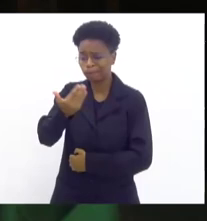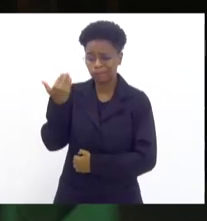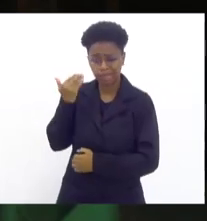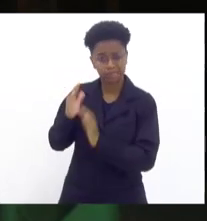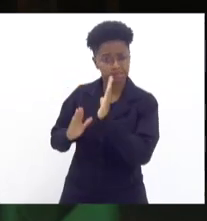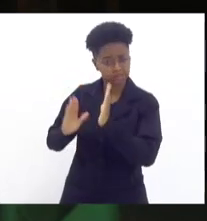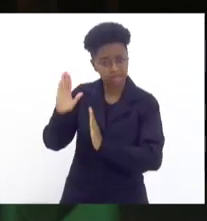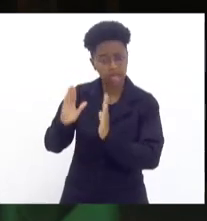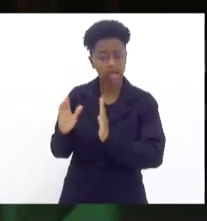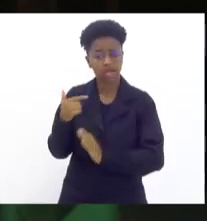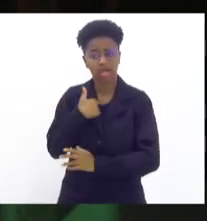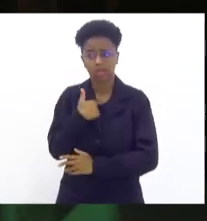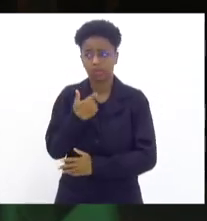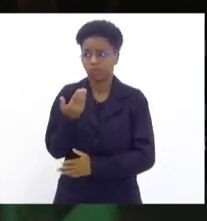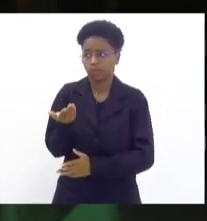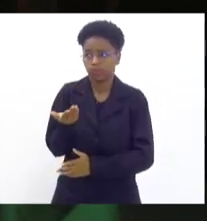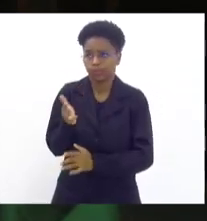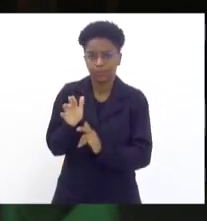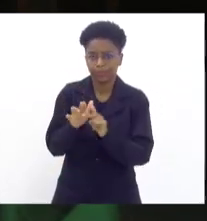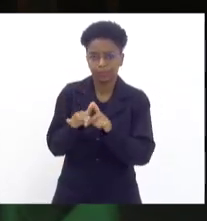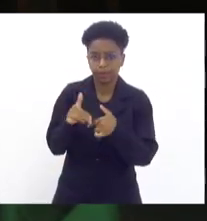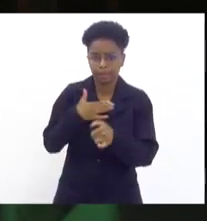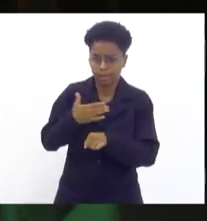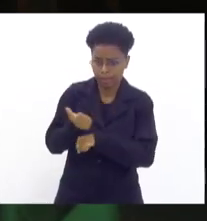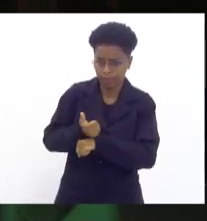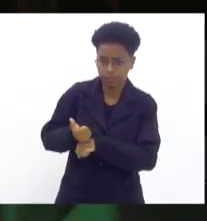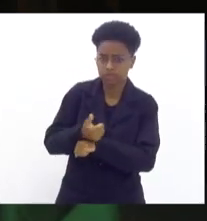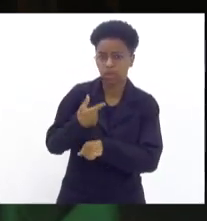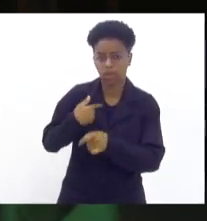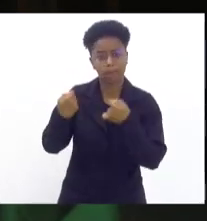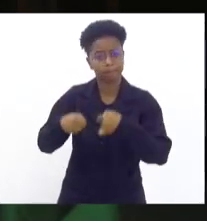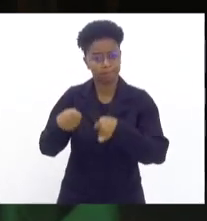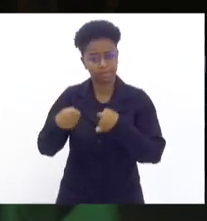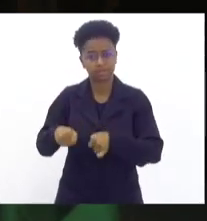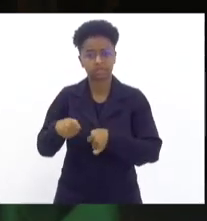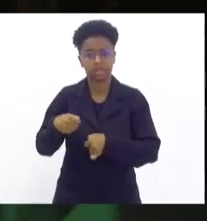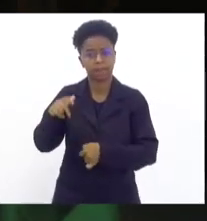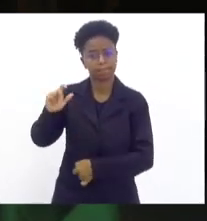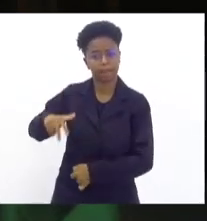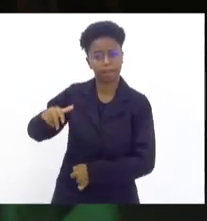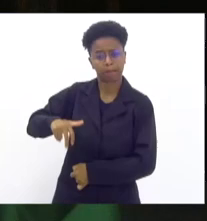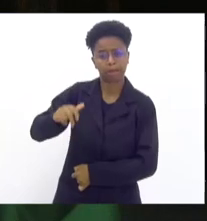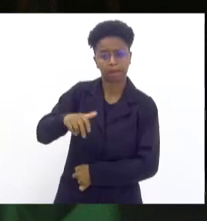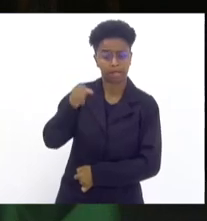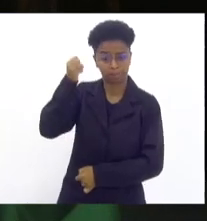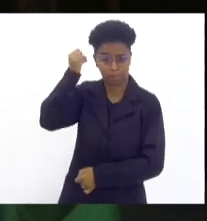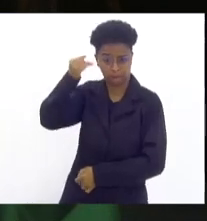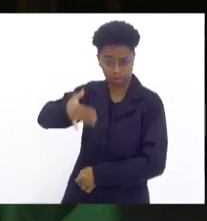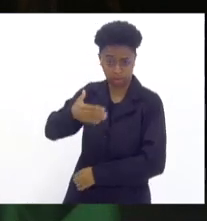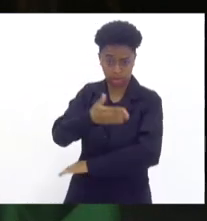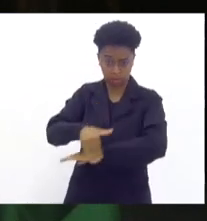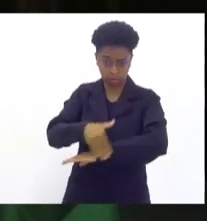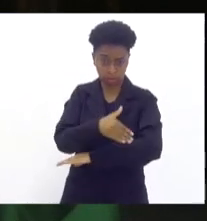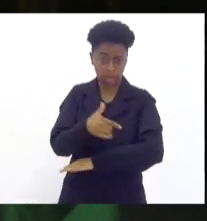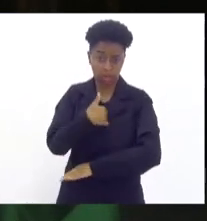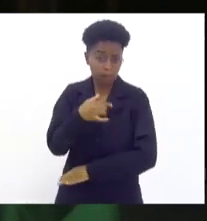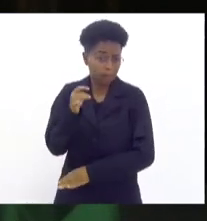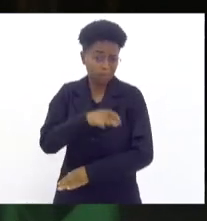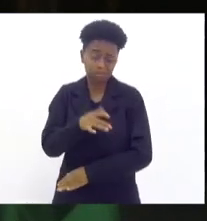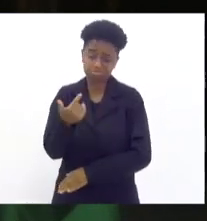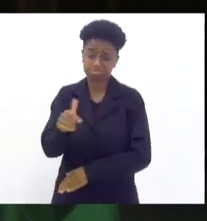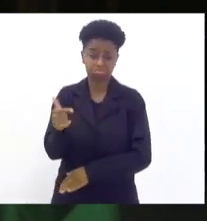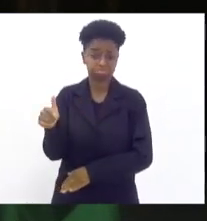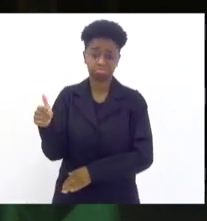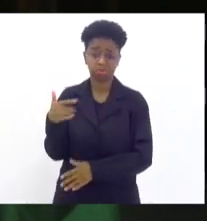em que eu, por conta de uma das minhas profissões, eu precisava andar pela madrugada na rua, eu não tinha medo nenhum